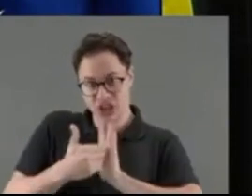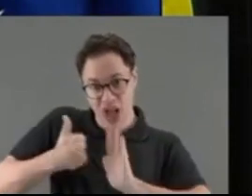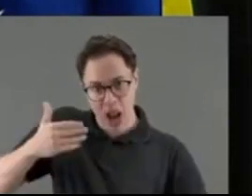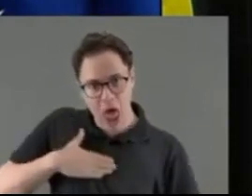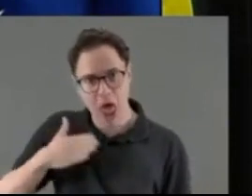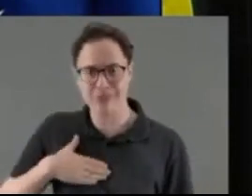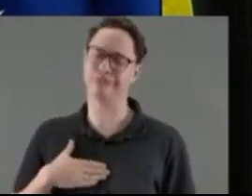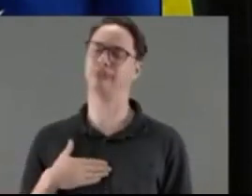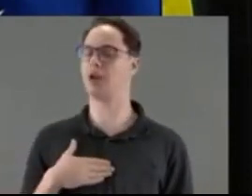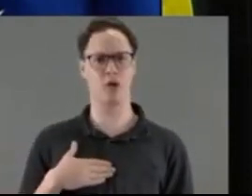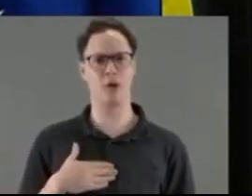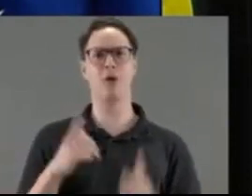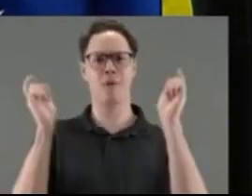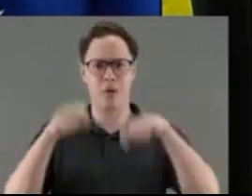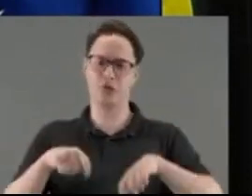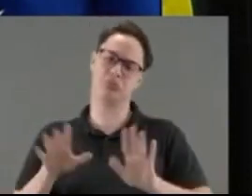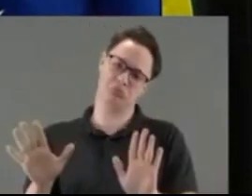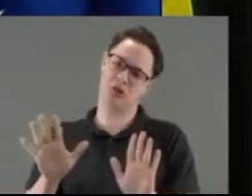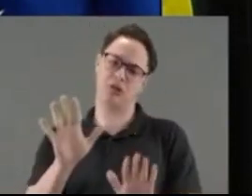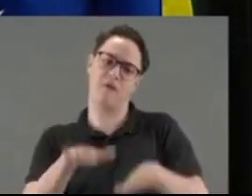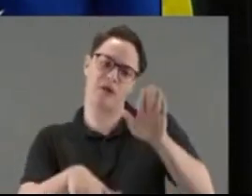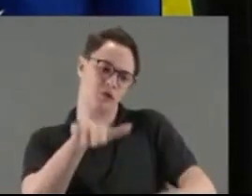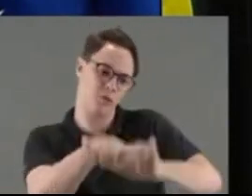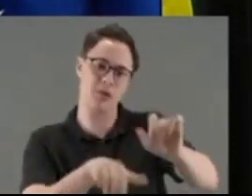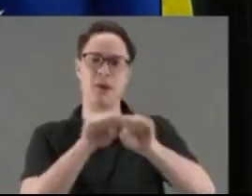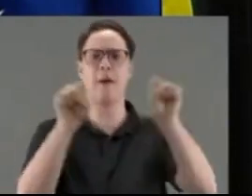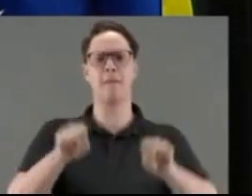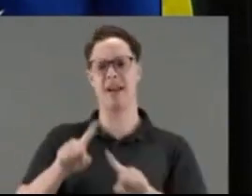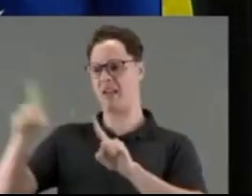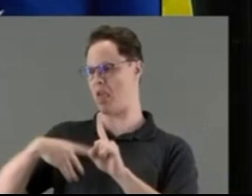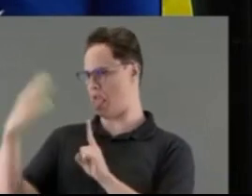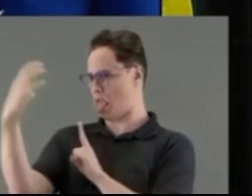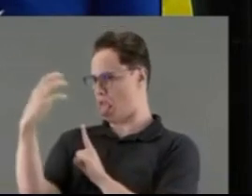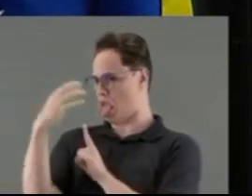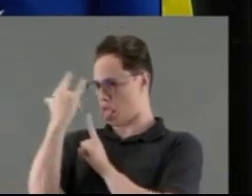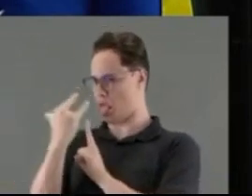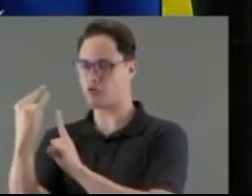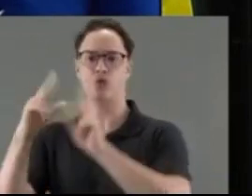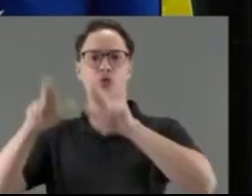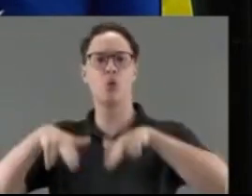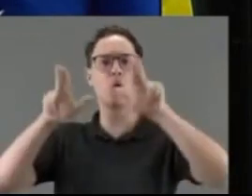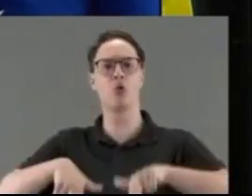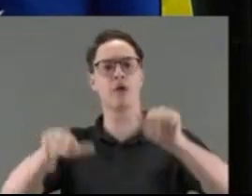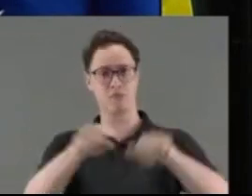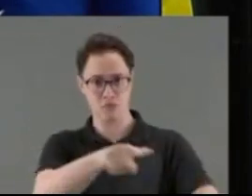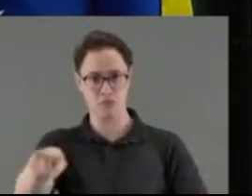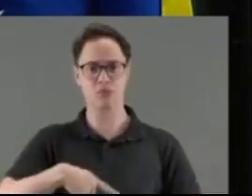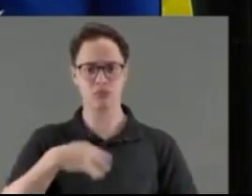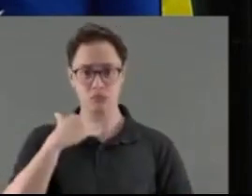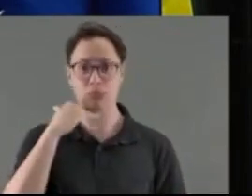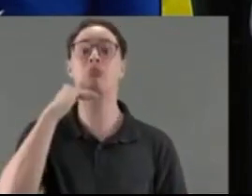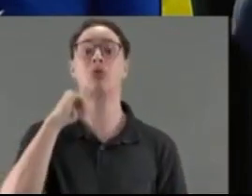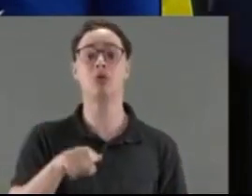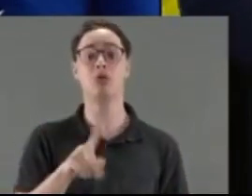daqui limpa, eu posso até não conseguir mudar o sistema, o nosso sistema também nunca vai me mudar. E o poto tem certeza disso, então, levante a cabeça. Ó, eu vou dar até uma